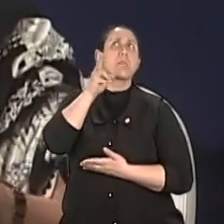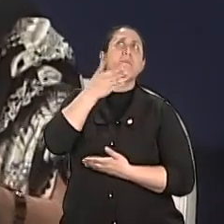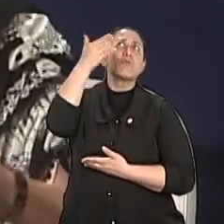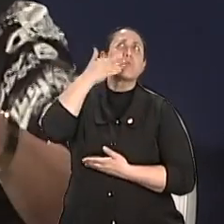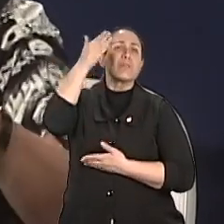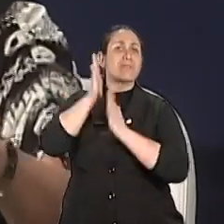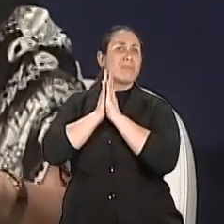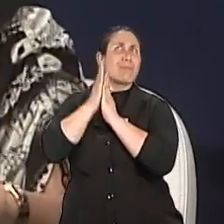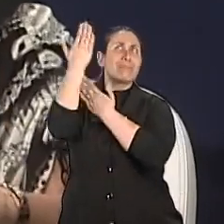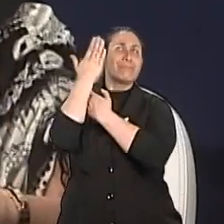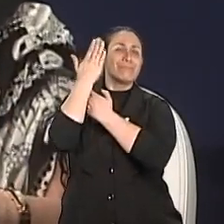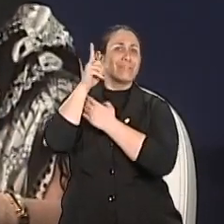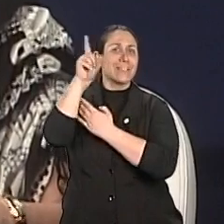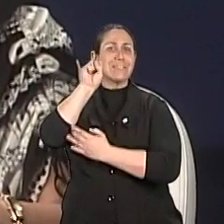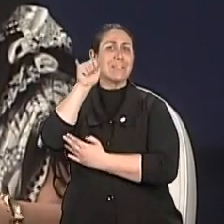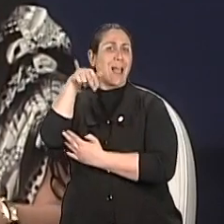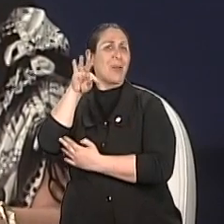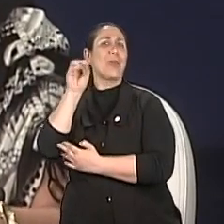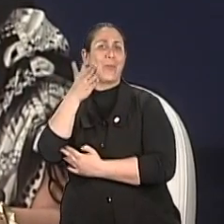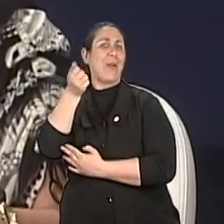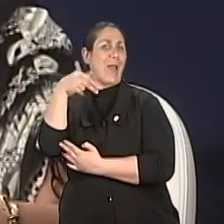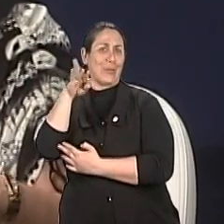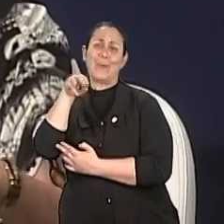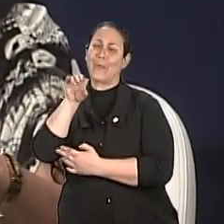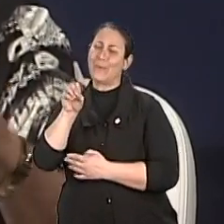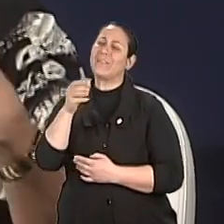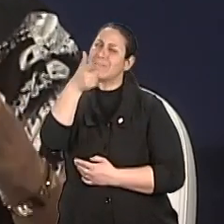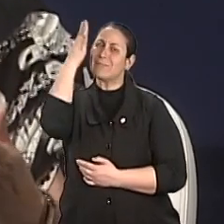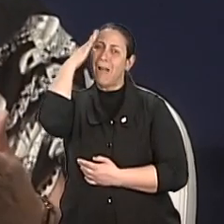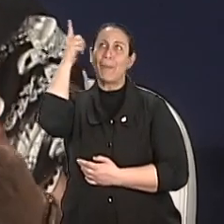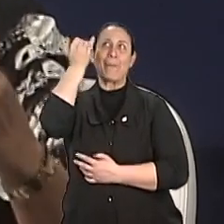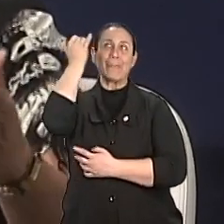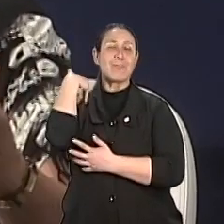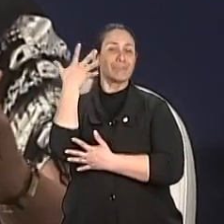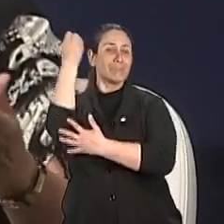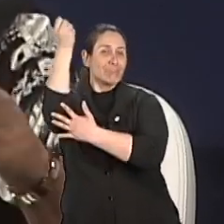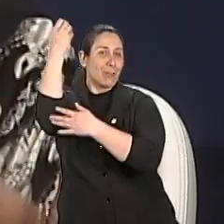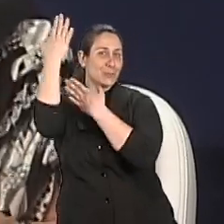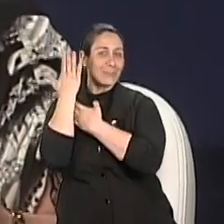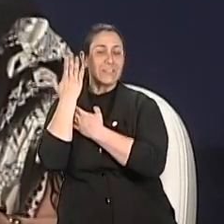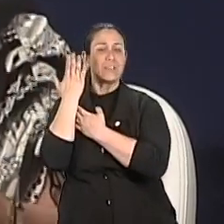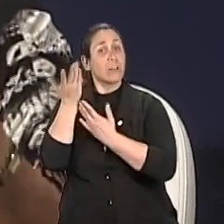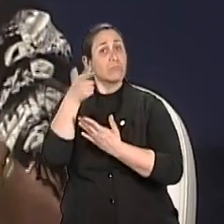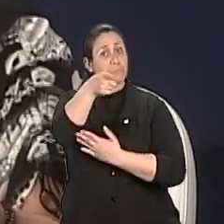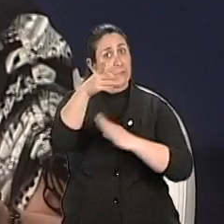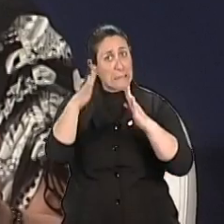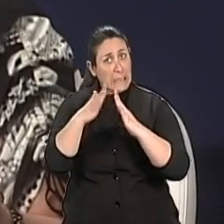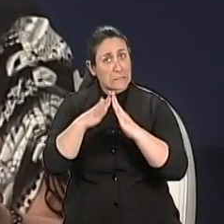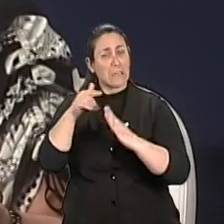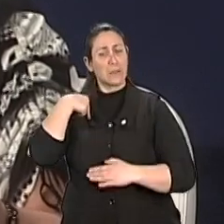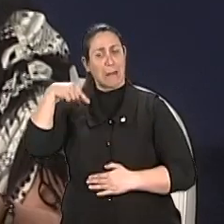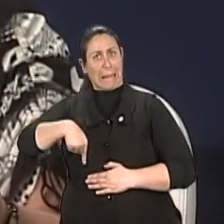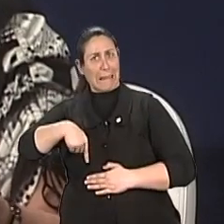tá? Ok? Pois é isso aí. Mas viver bem é fundamental, né? E vocês sabem que essa nossa parceria, vocês em casa e a gente aqui, há 17